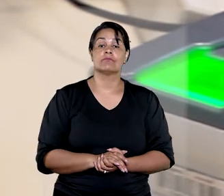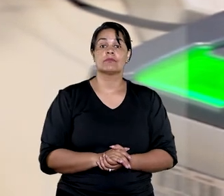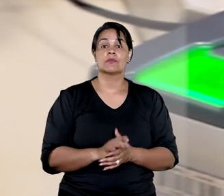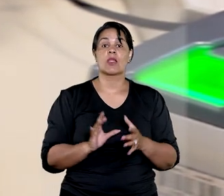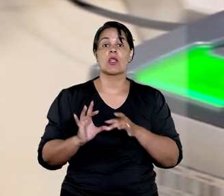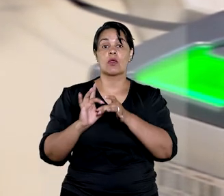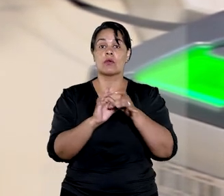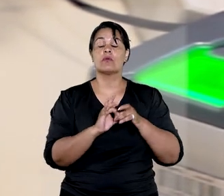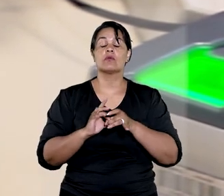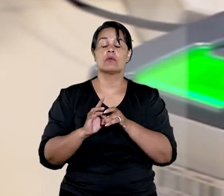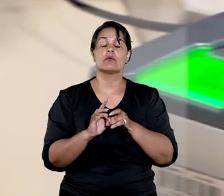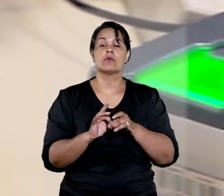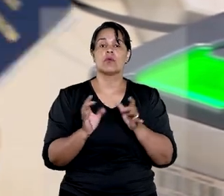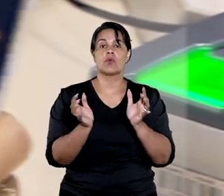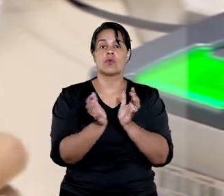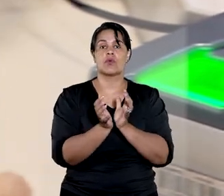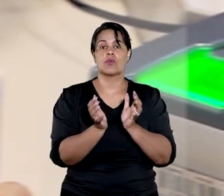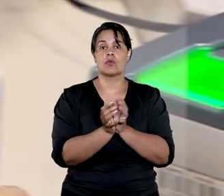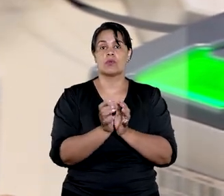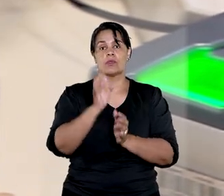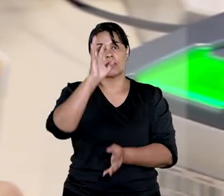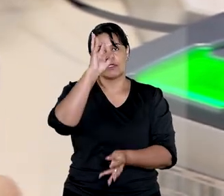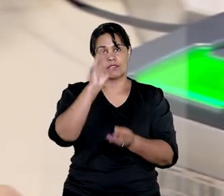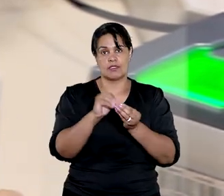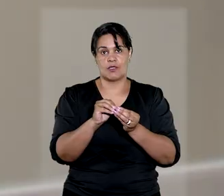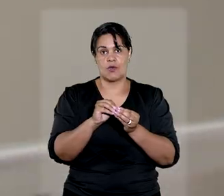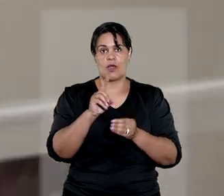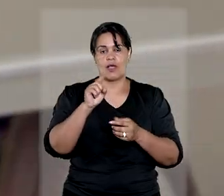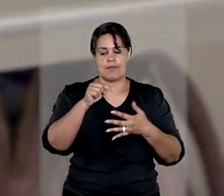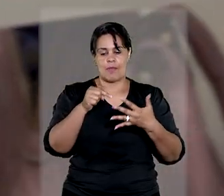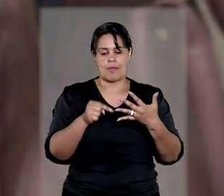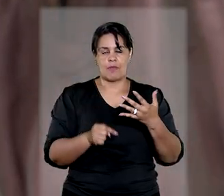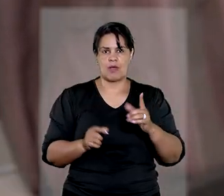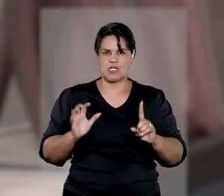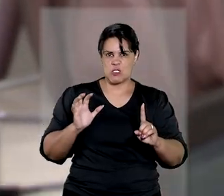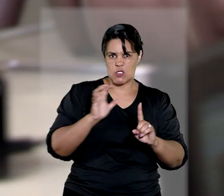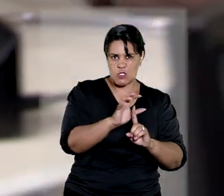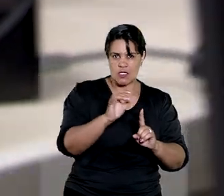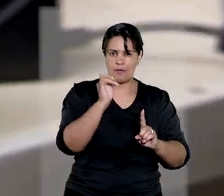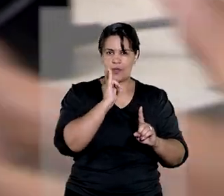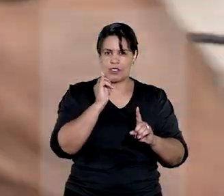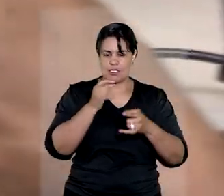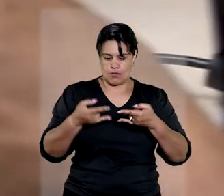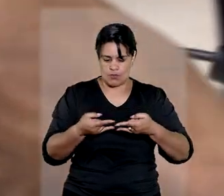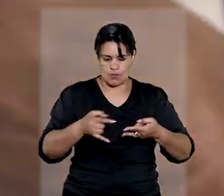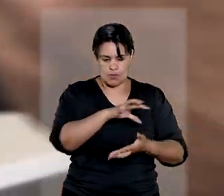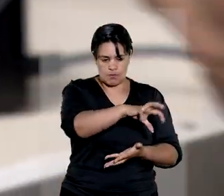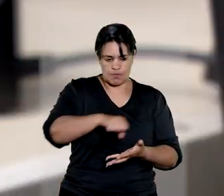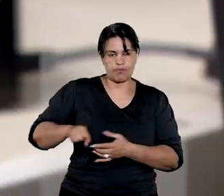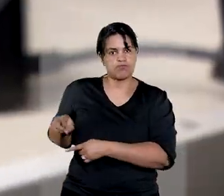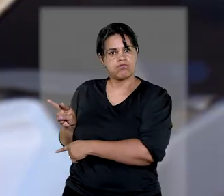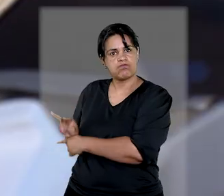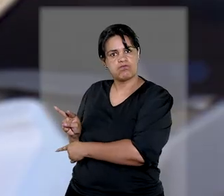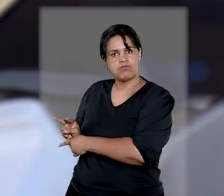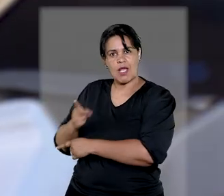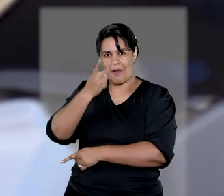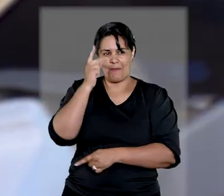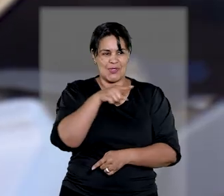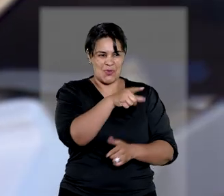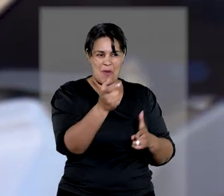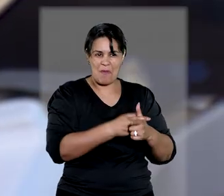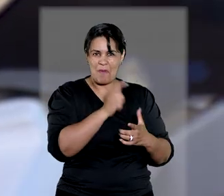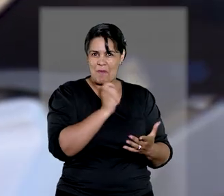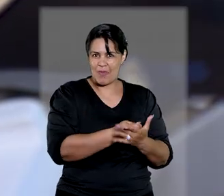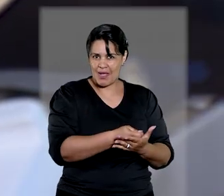de votos, o colegiado entendeu que as medidas coercitivas atípicas, como a apreensão de passaporte de pessoa inadimplente,